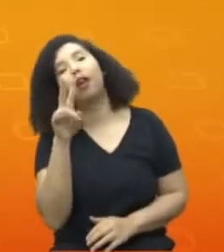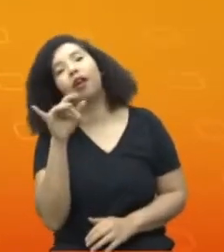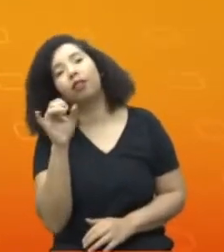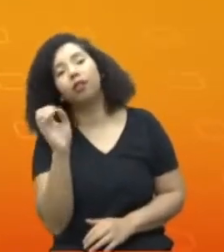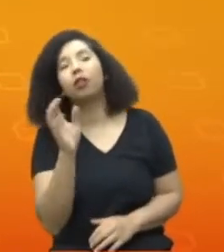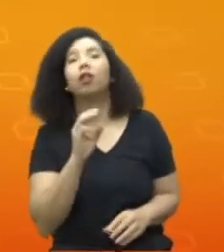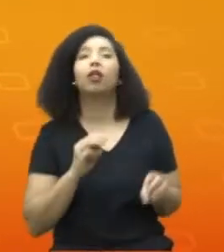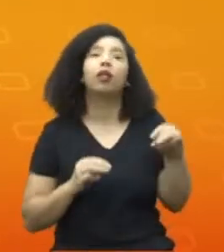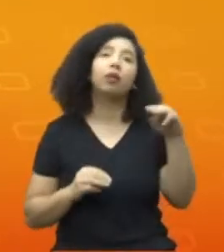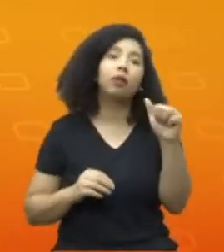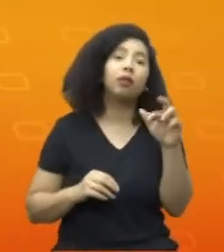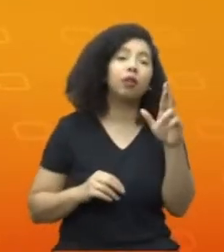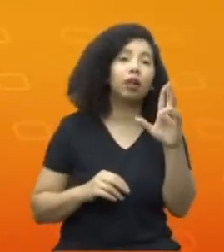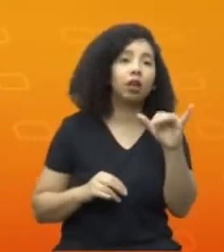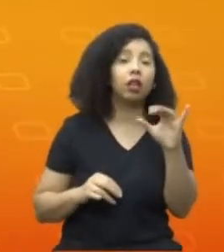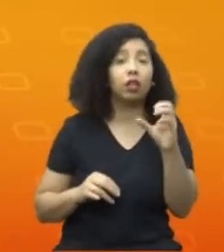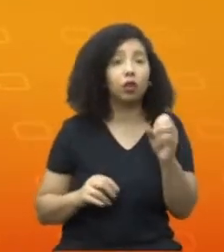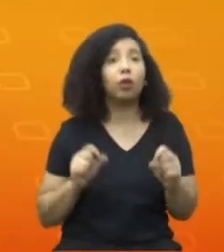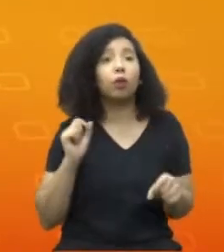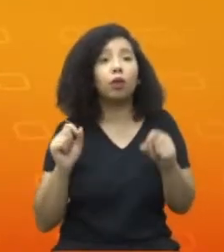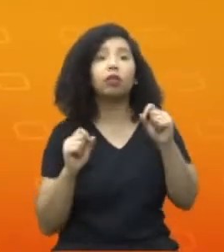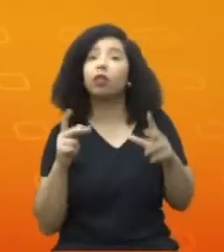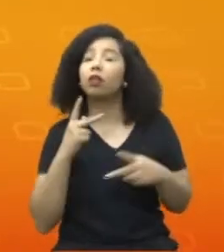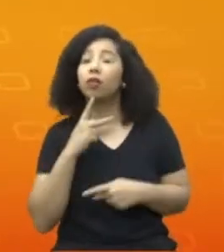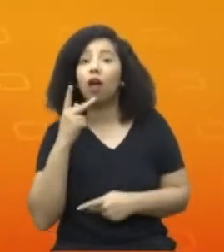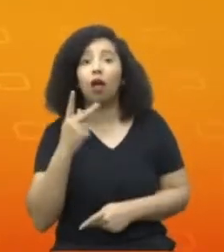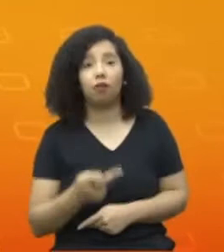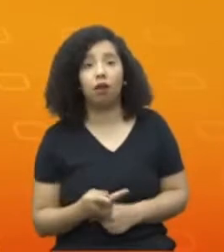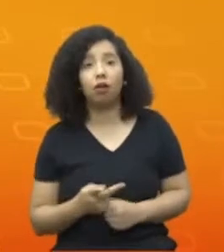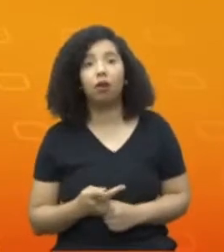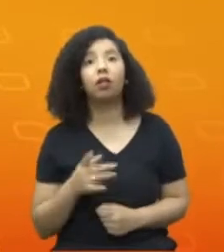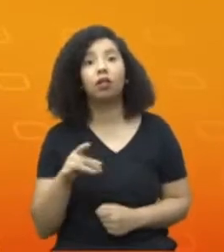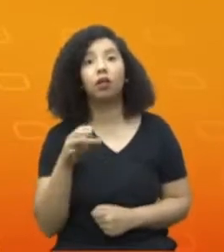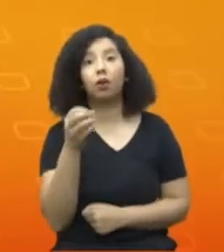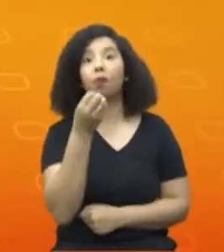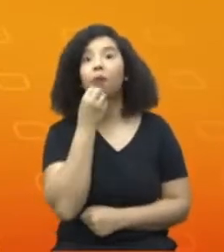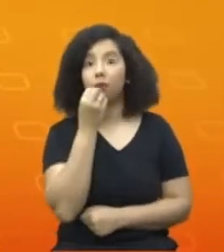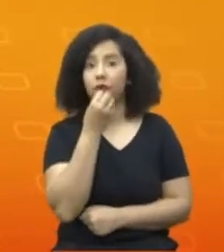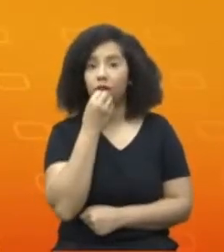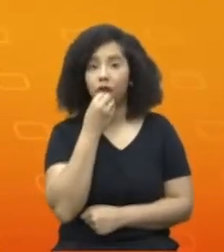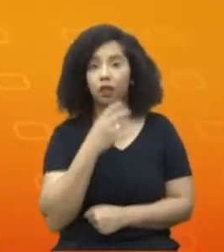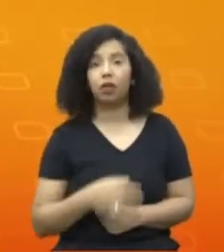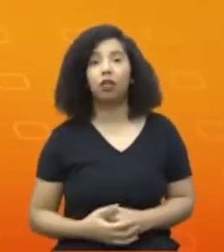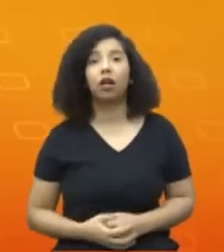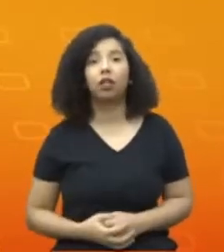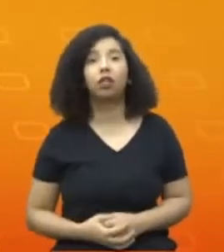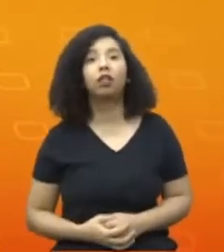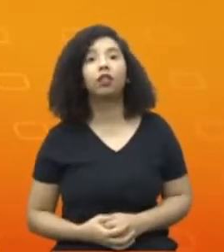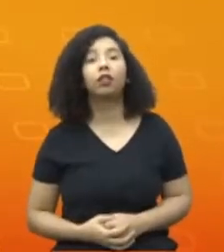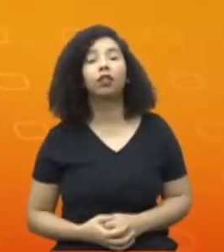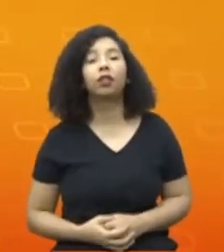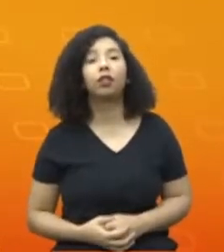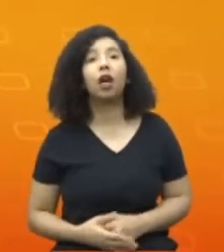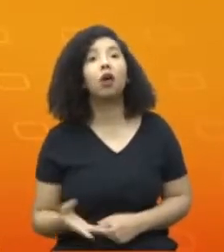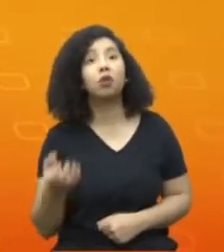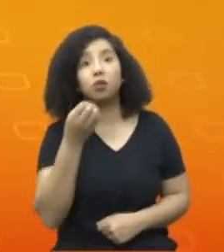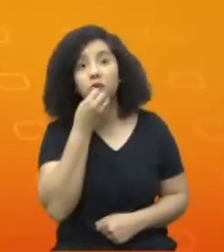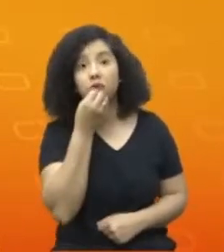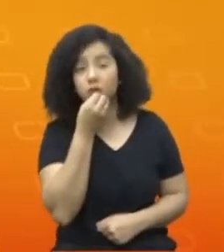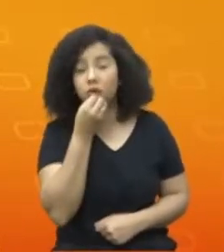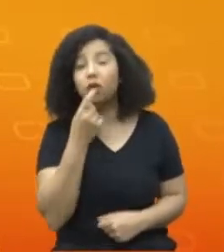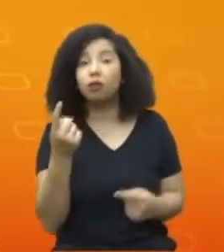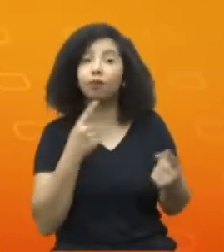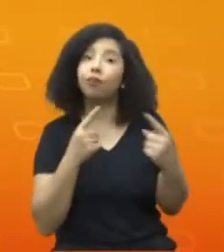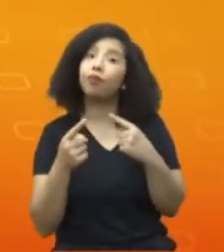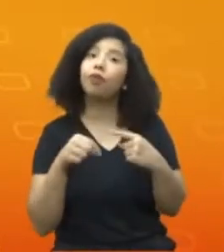dizem aí dessa oportunidade de interatividade brasileira e quais são as